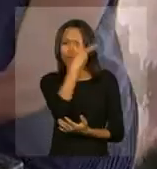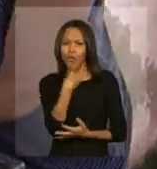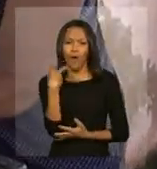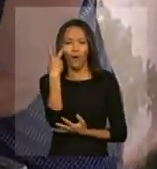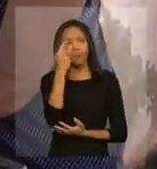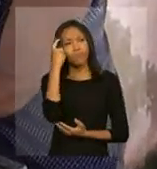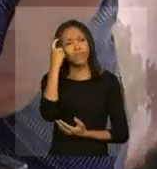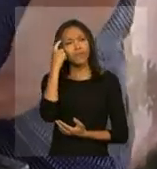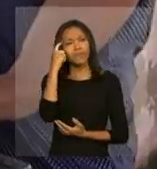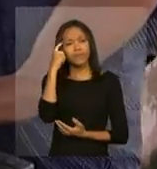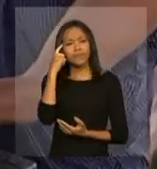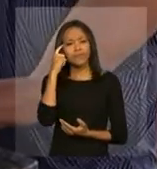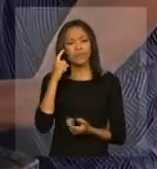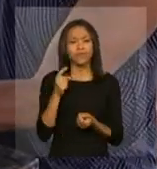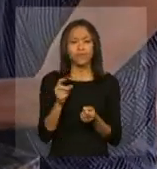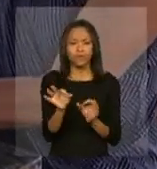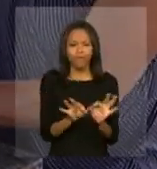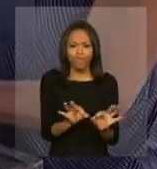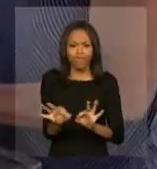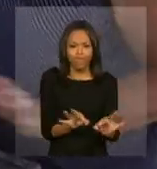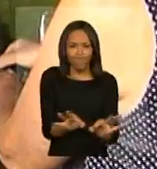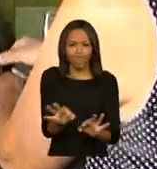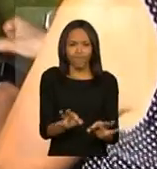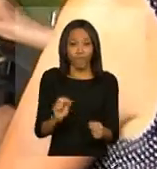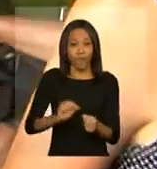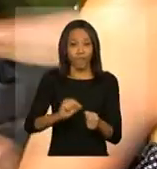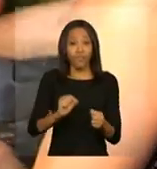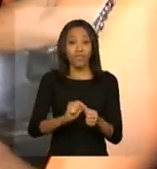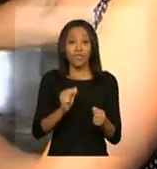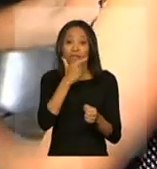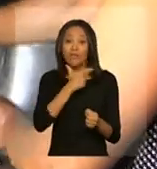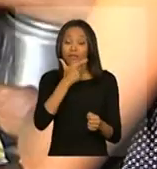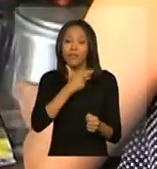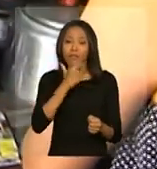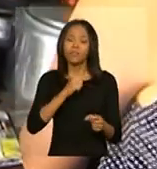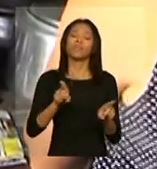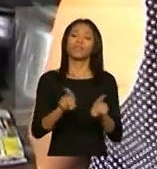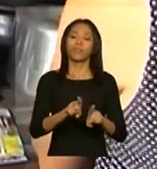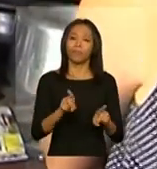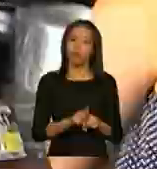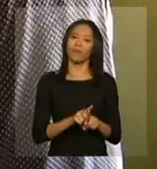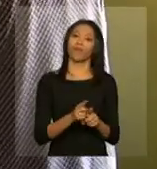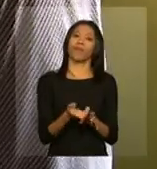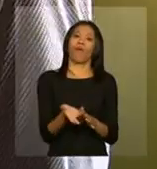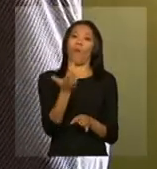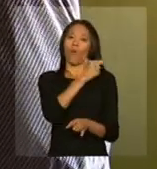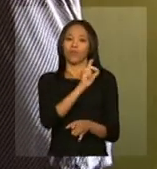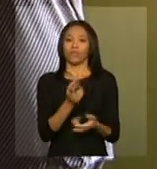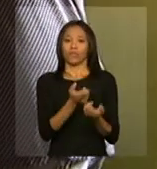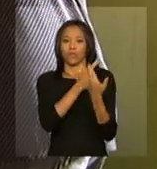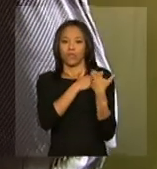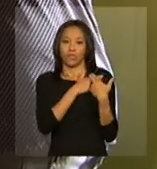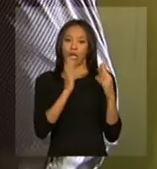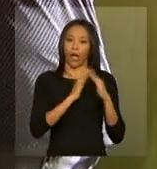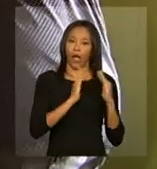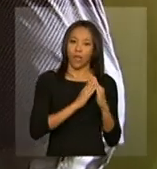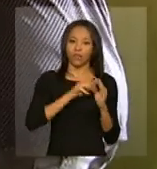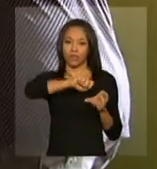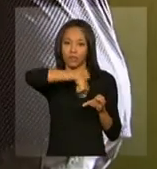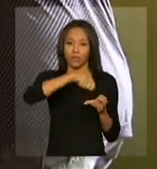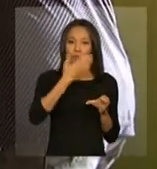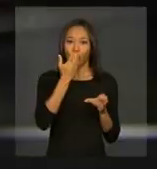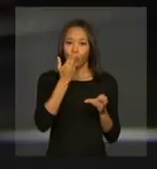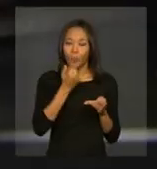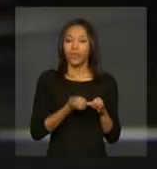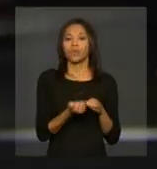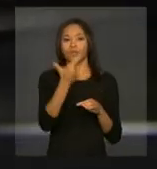prensando a massa na fábrica artesanal de queijo. Sem contar os afazeres domésticos. A casa, o almoço e o